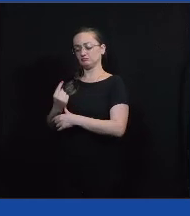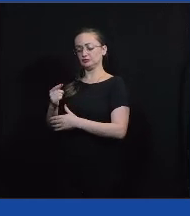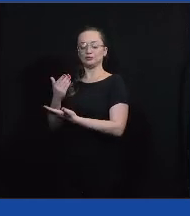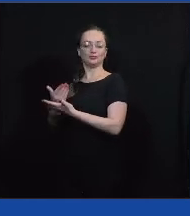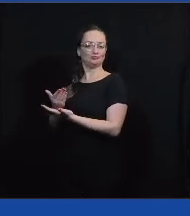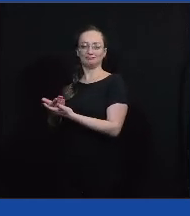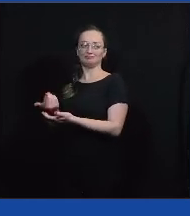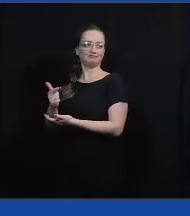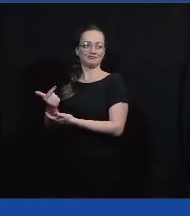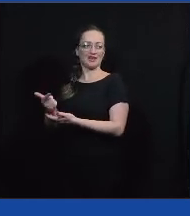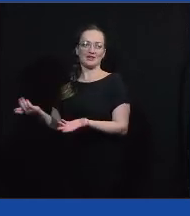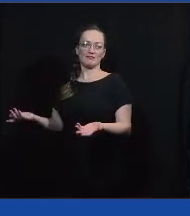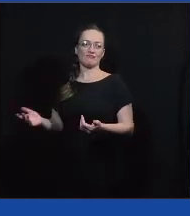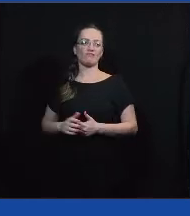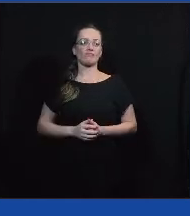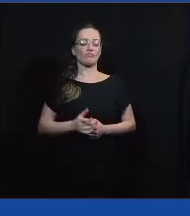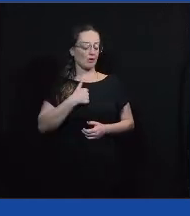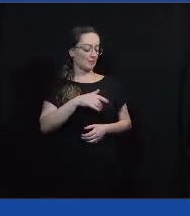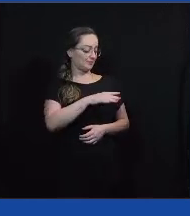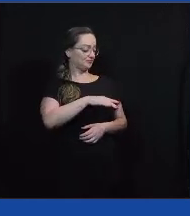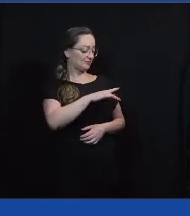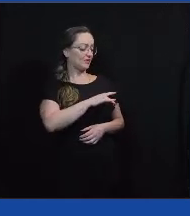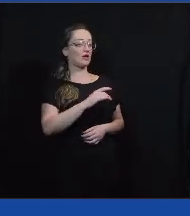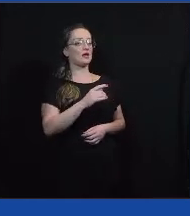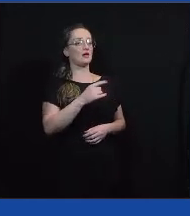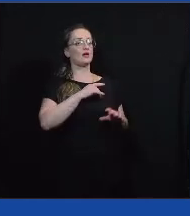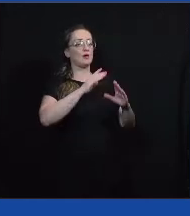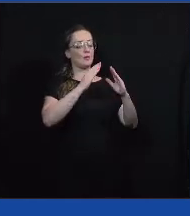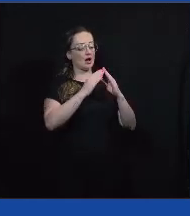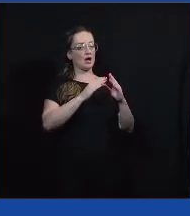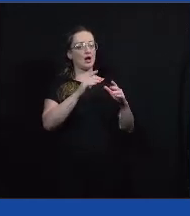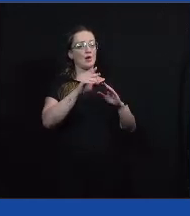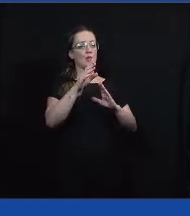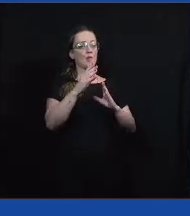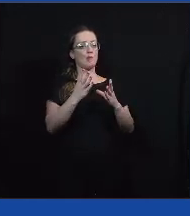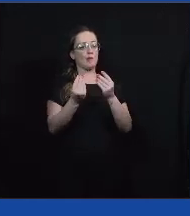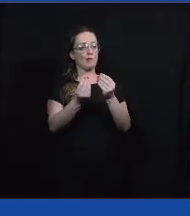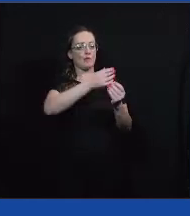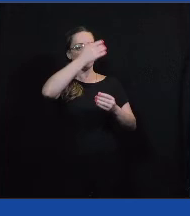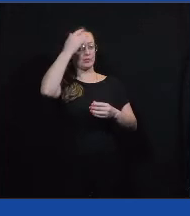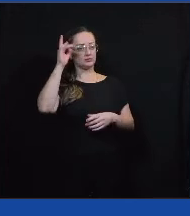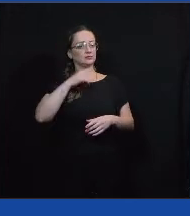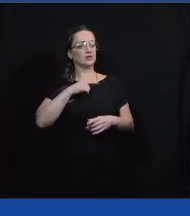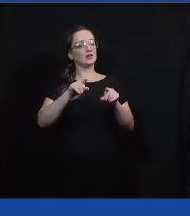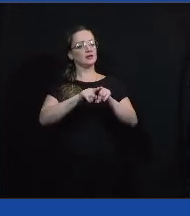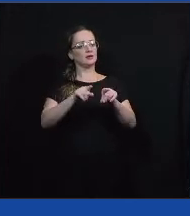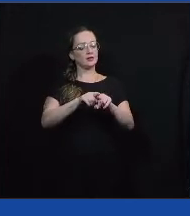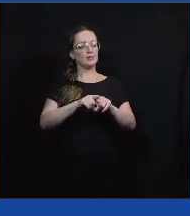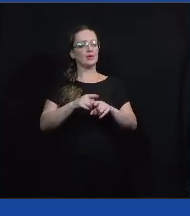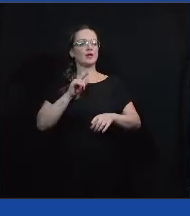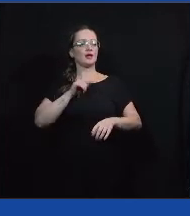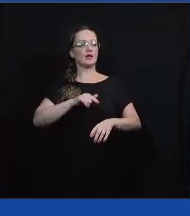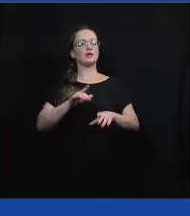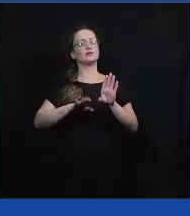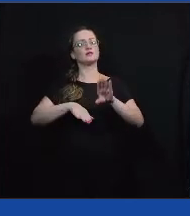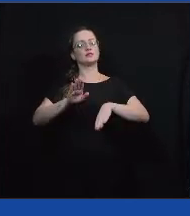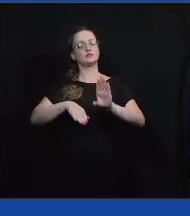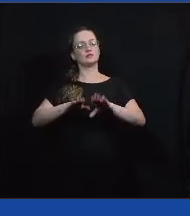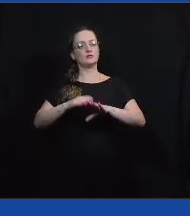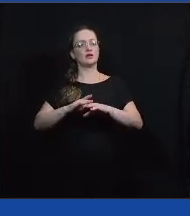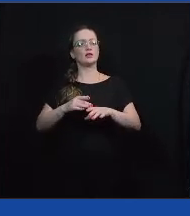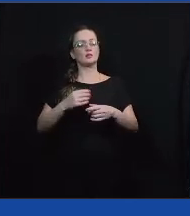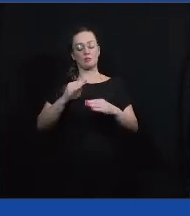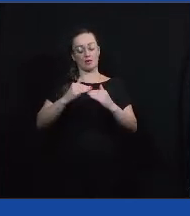e estudar, ela não vai ter um ambiente, uma casa cheia de pessoas. Tem esse ponto também que, talvez, pela